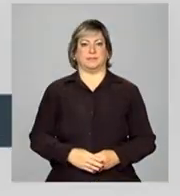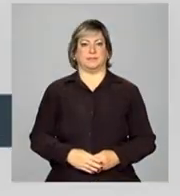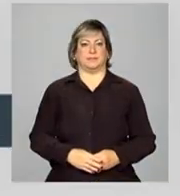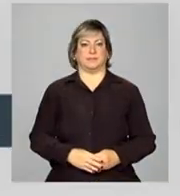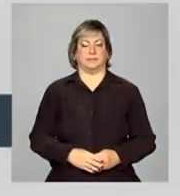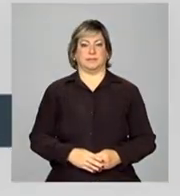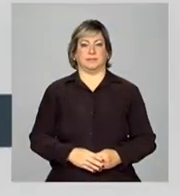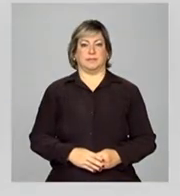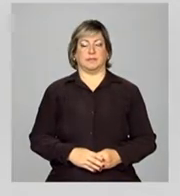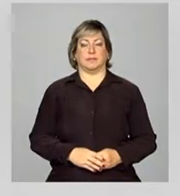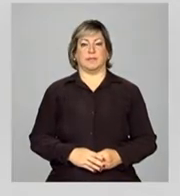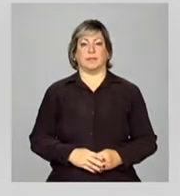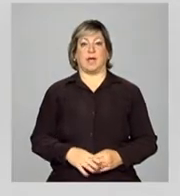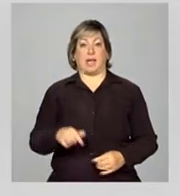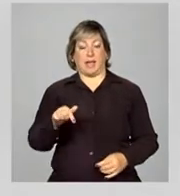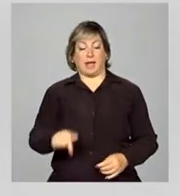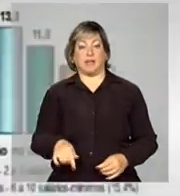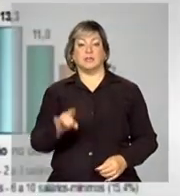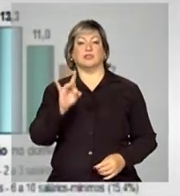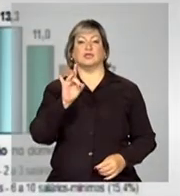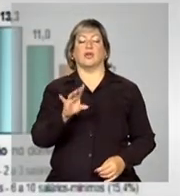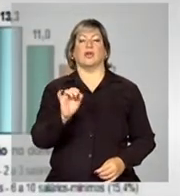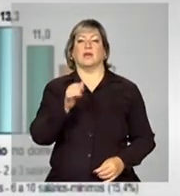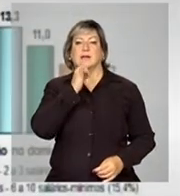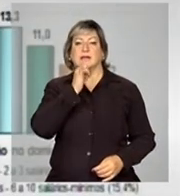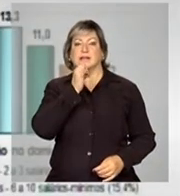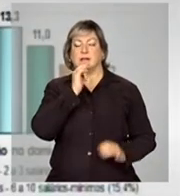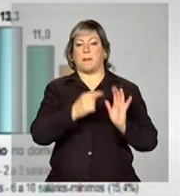Aqui nós, somente uma ilustração,